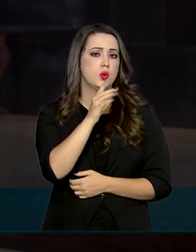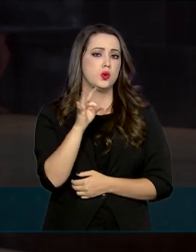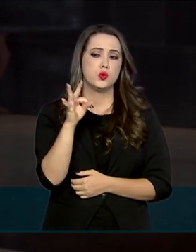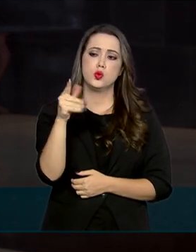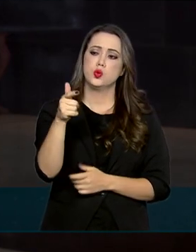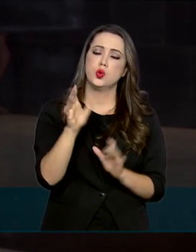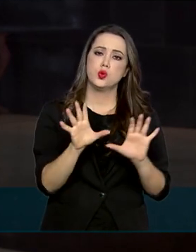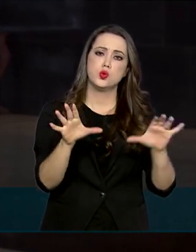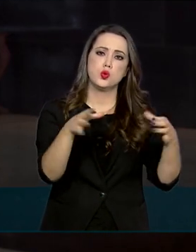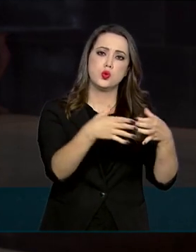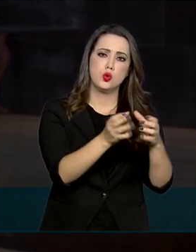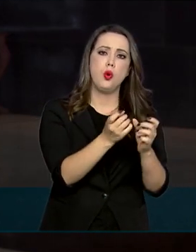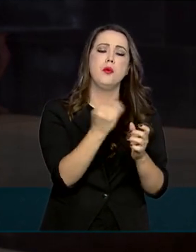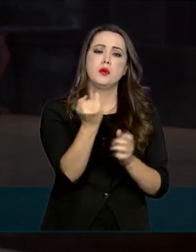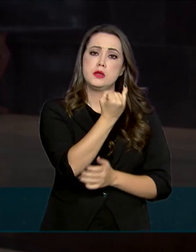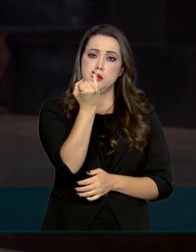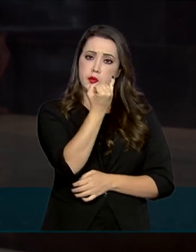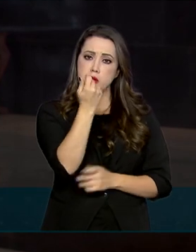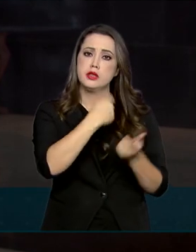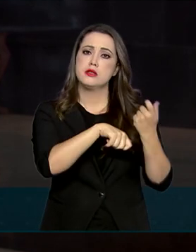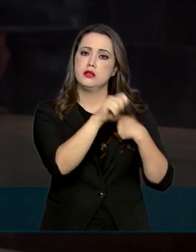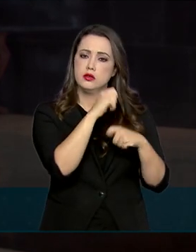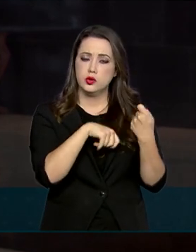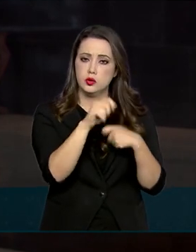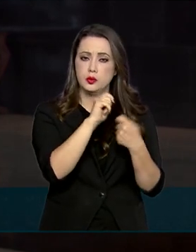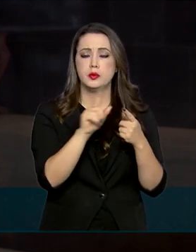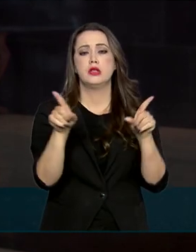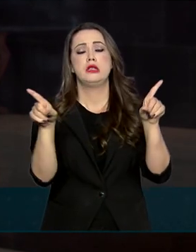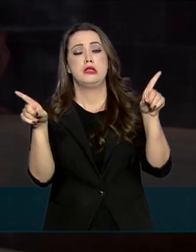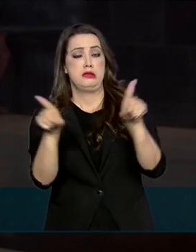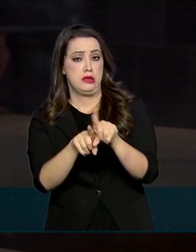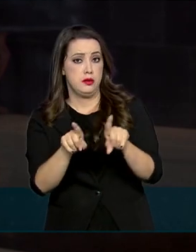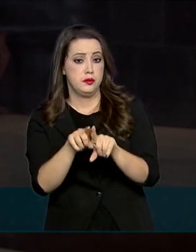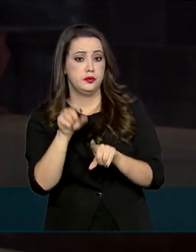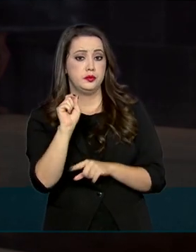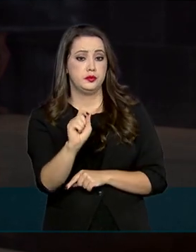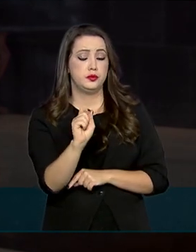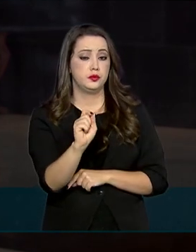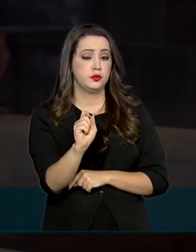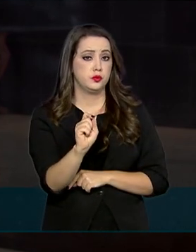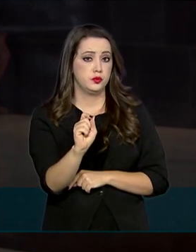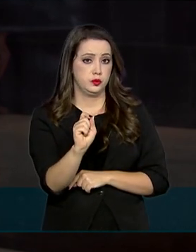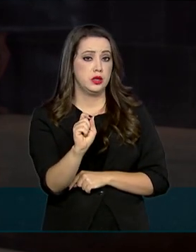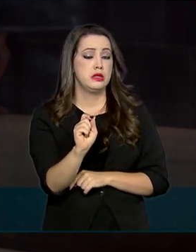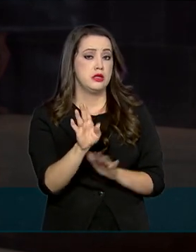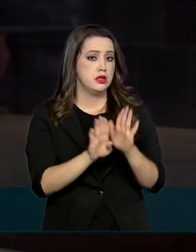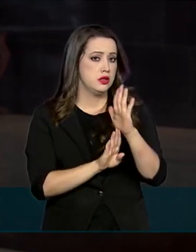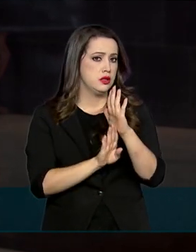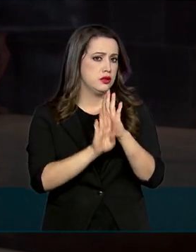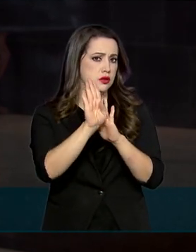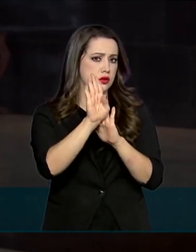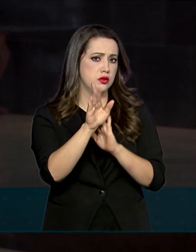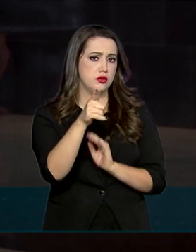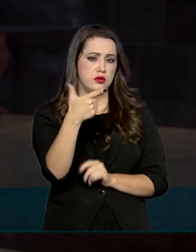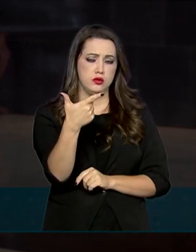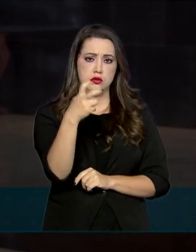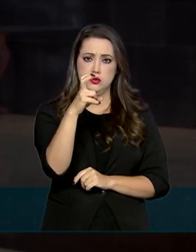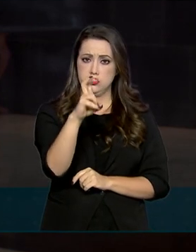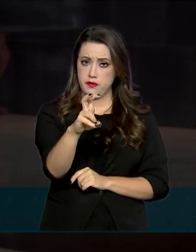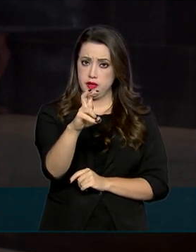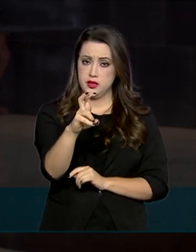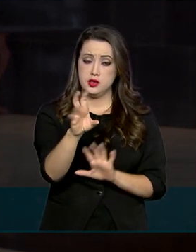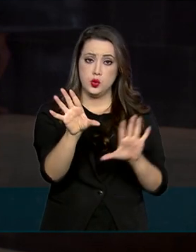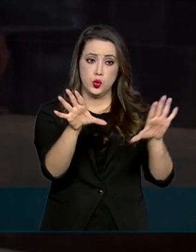as grandes categorias econômicas. Além disso, houve altas em 25 dos